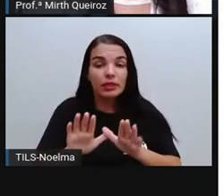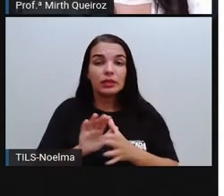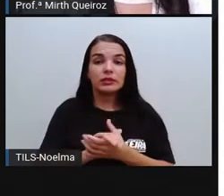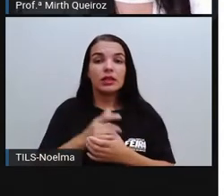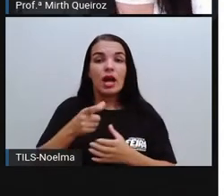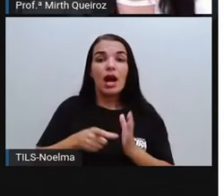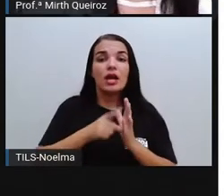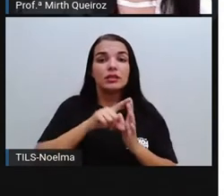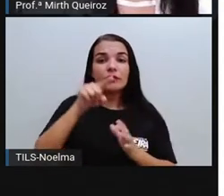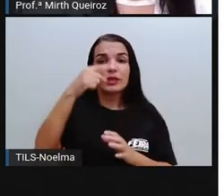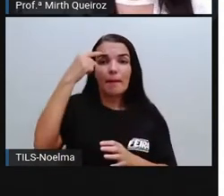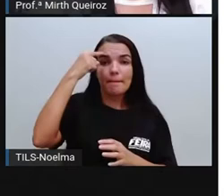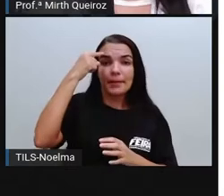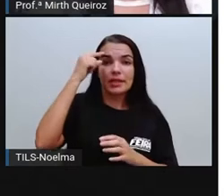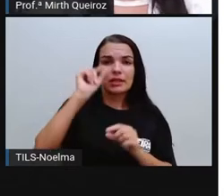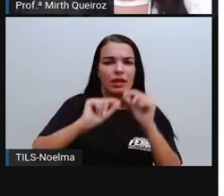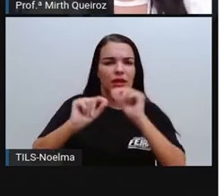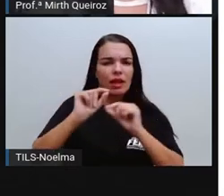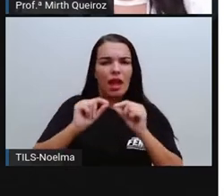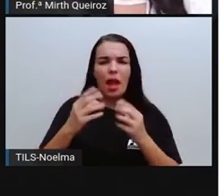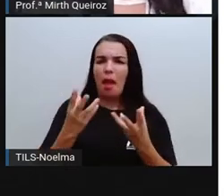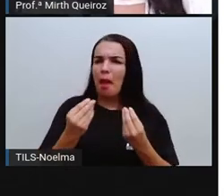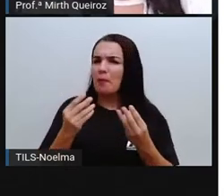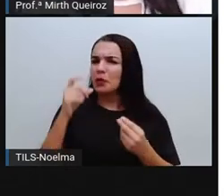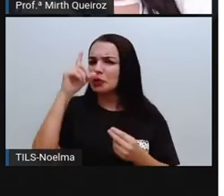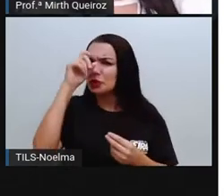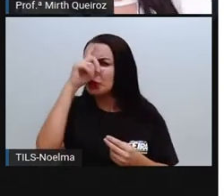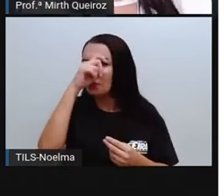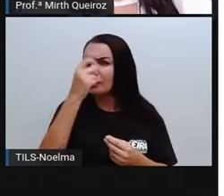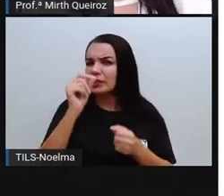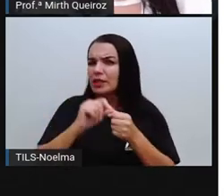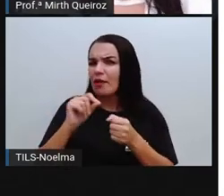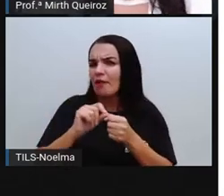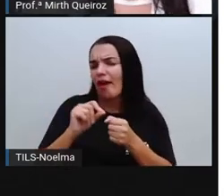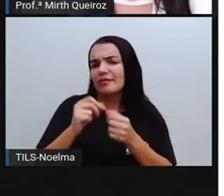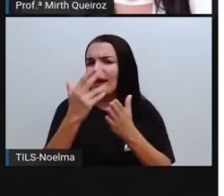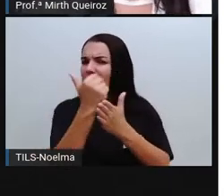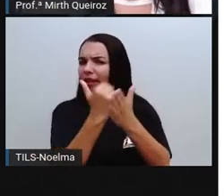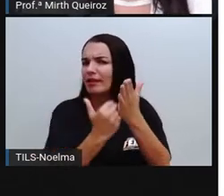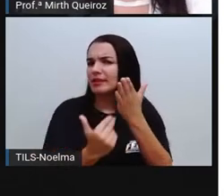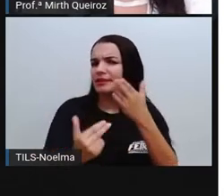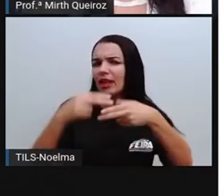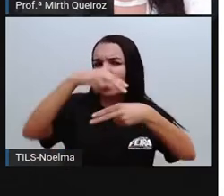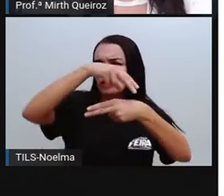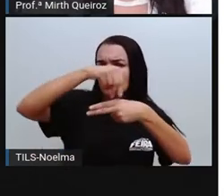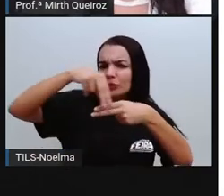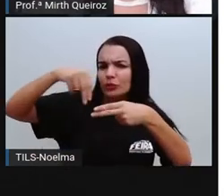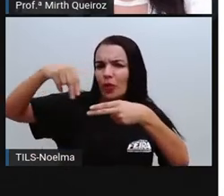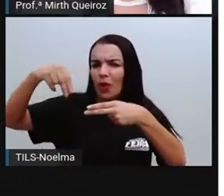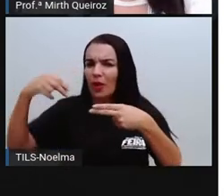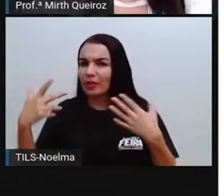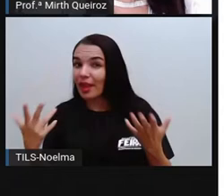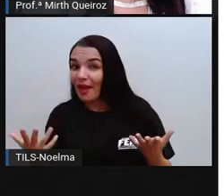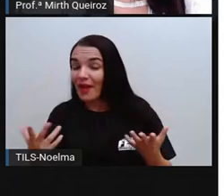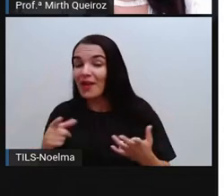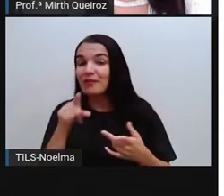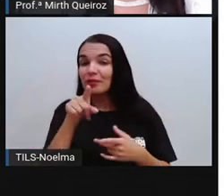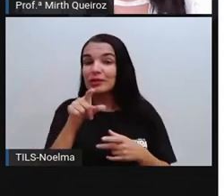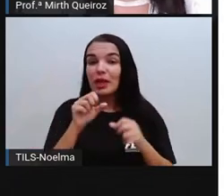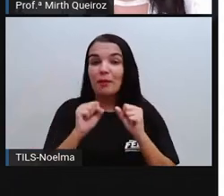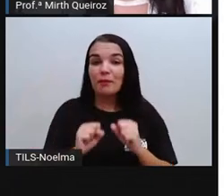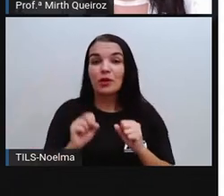Mas antes que vocês pensem, né? Que é muito difícil fazer ilustrações para o seu cordel,